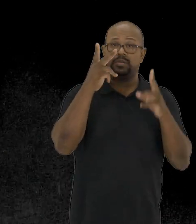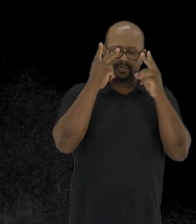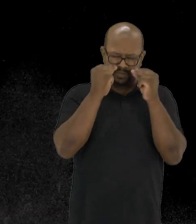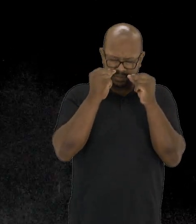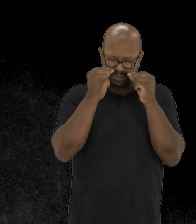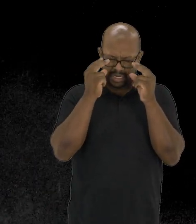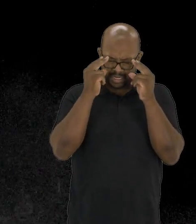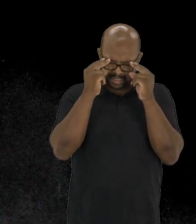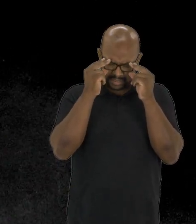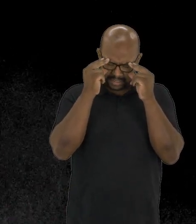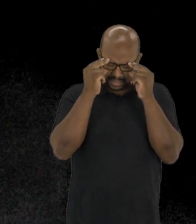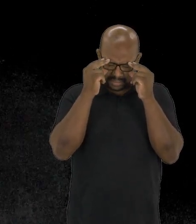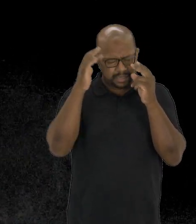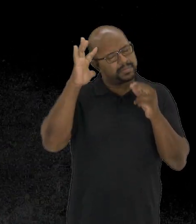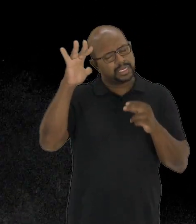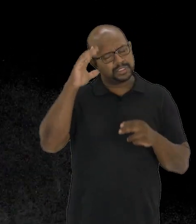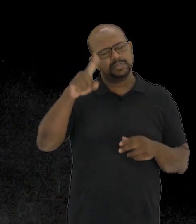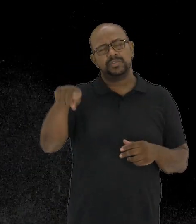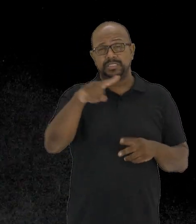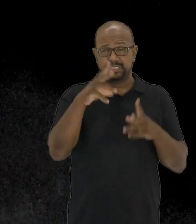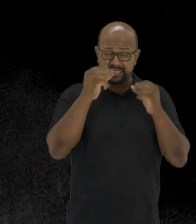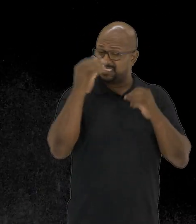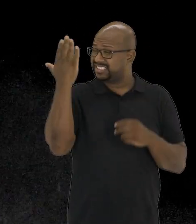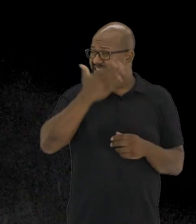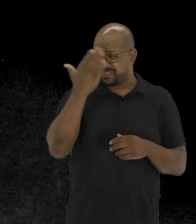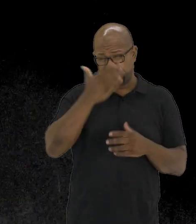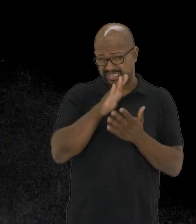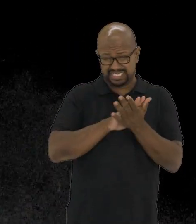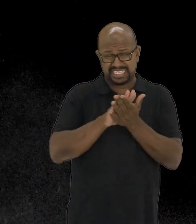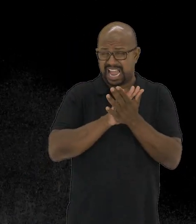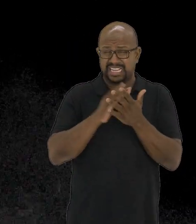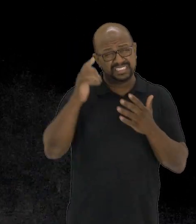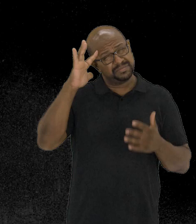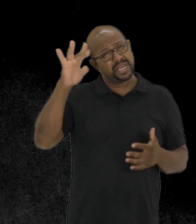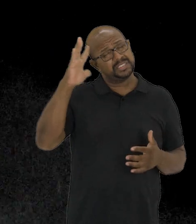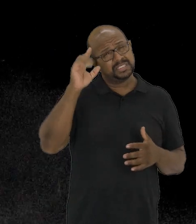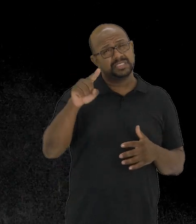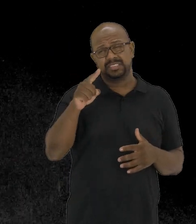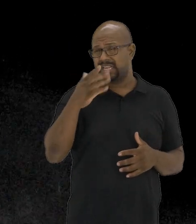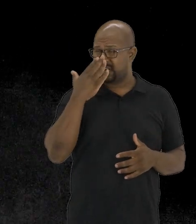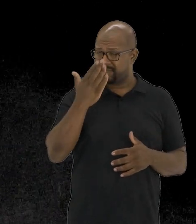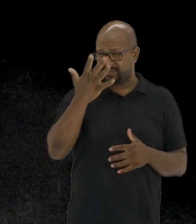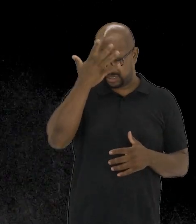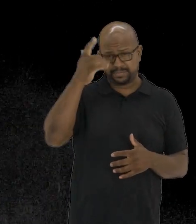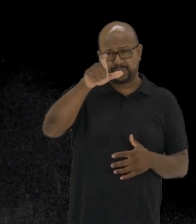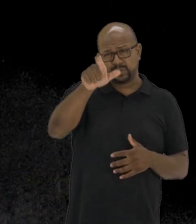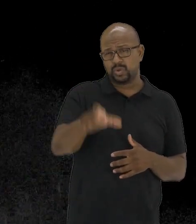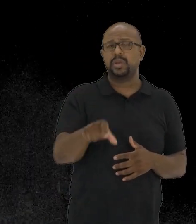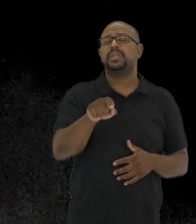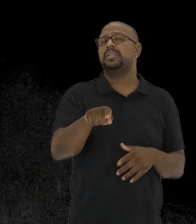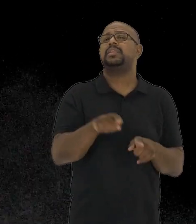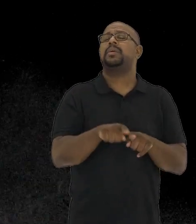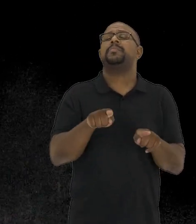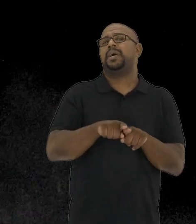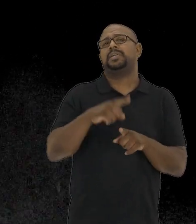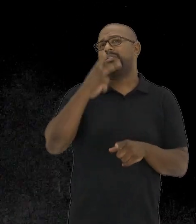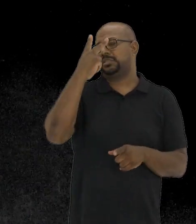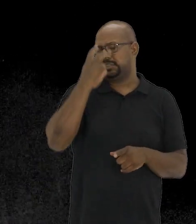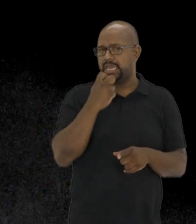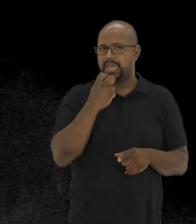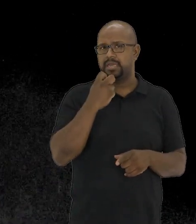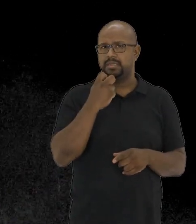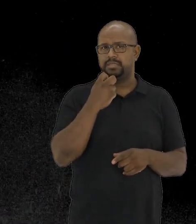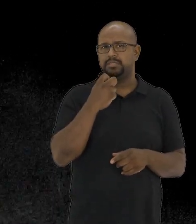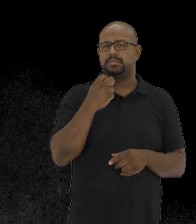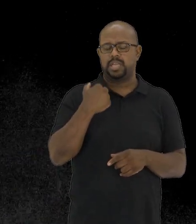de olhos fechados, sem a possibilidade de enxergar. Imagine que você está à frente de outra pessoa que